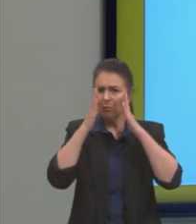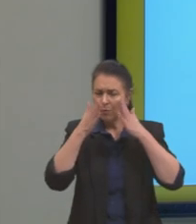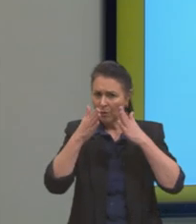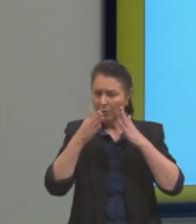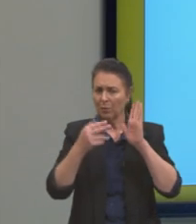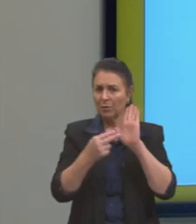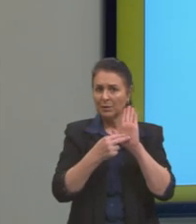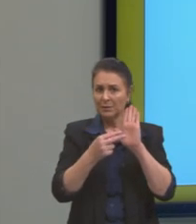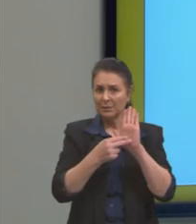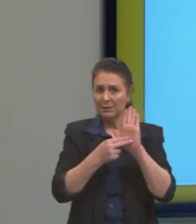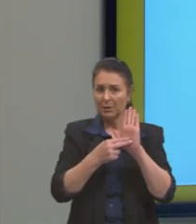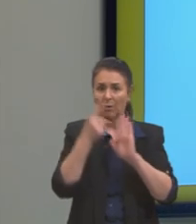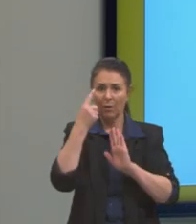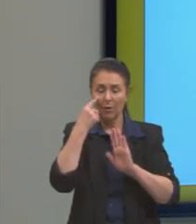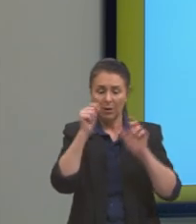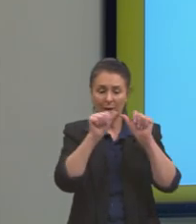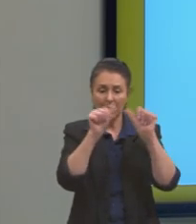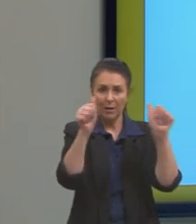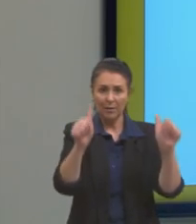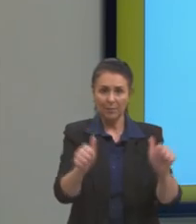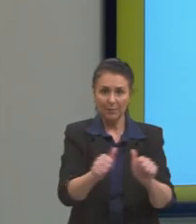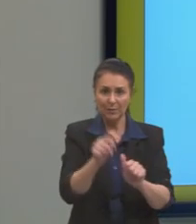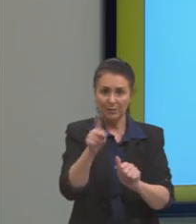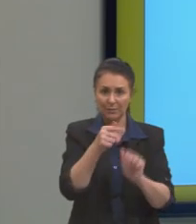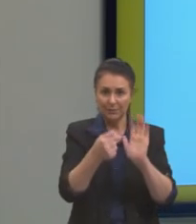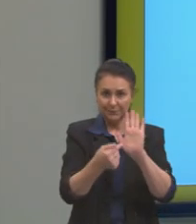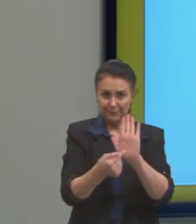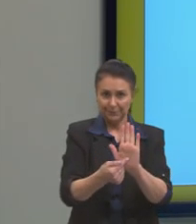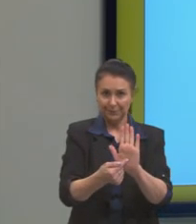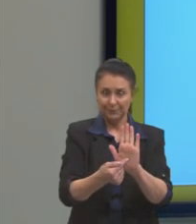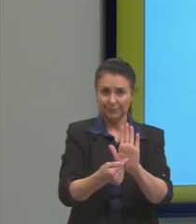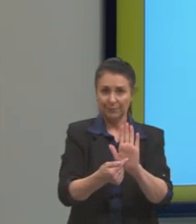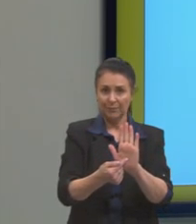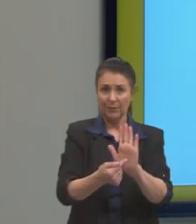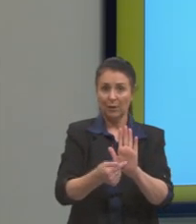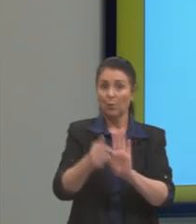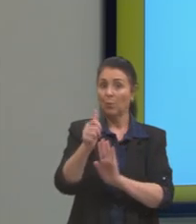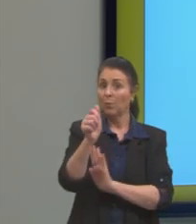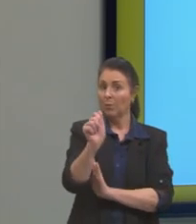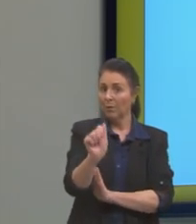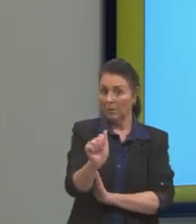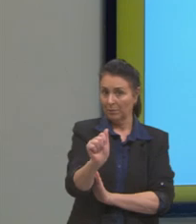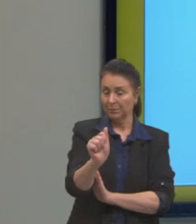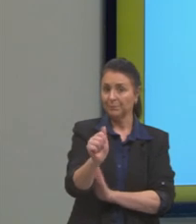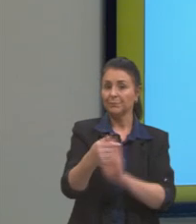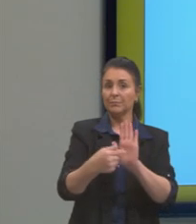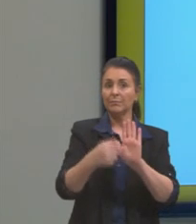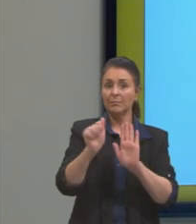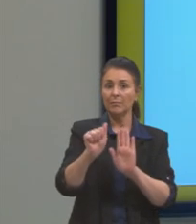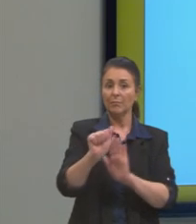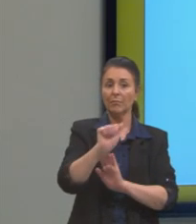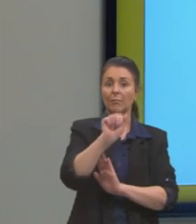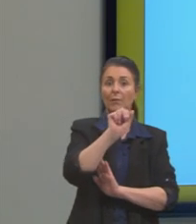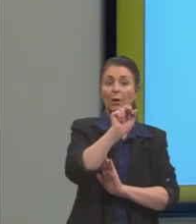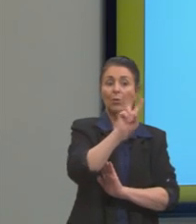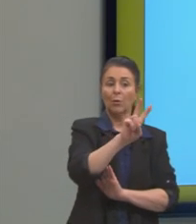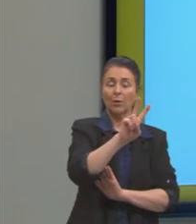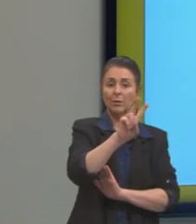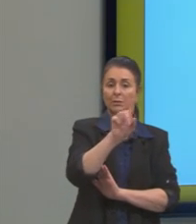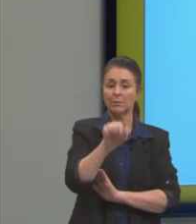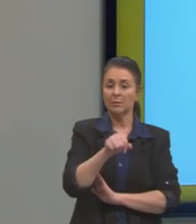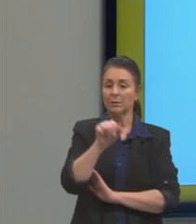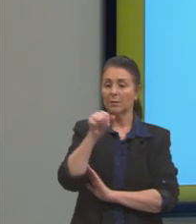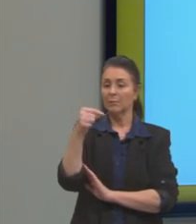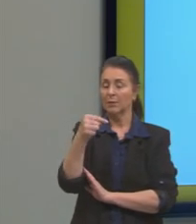primeira imagem que eu tenho aqui. Então, se eu tenho que marcar o ponto A que é 2 menos 2, eu penso primeiro